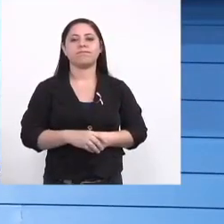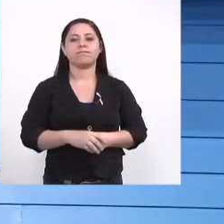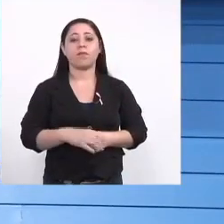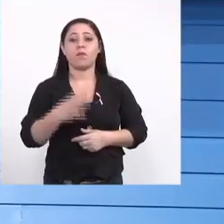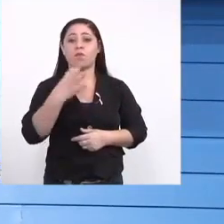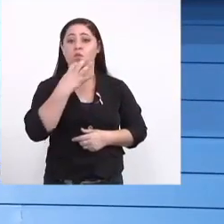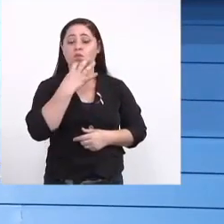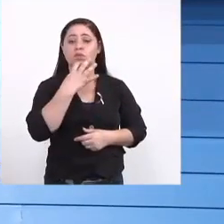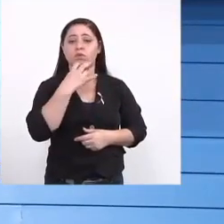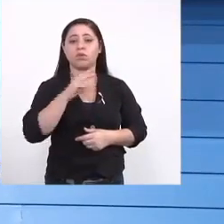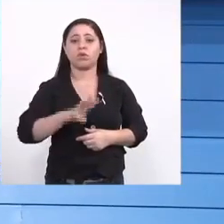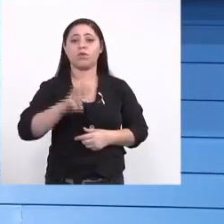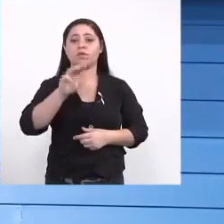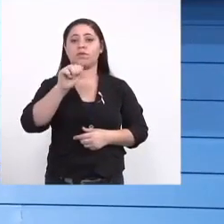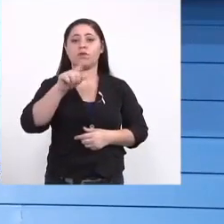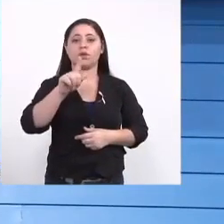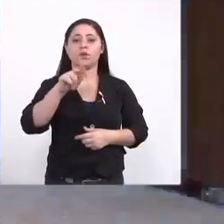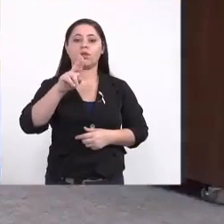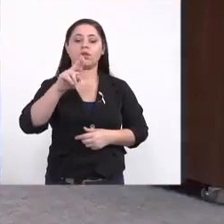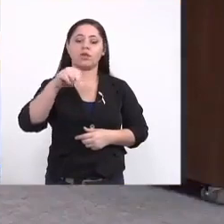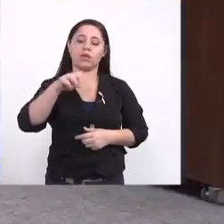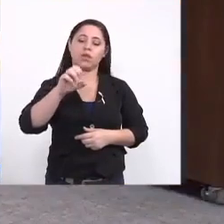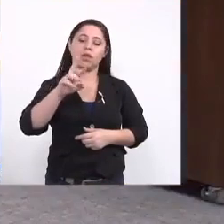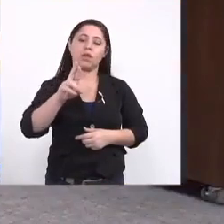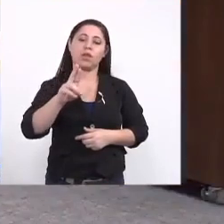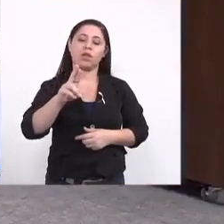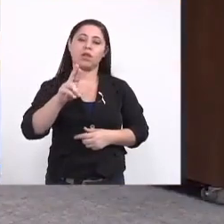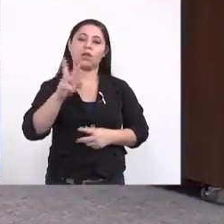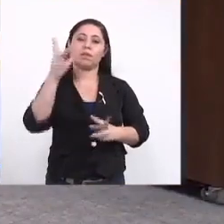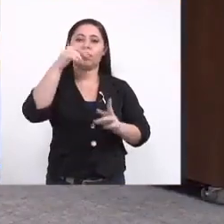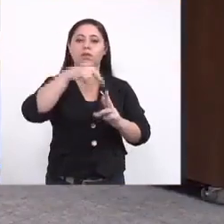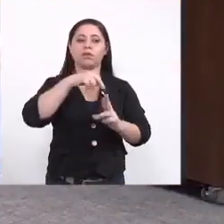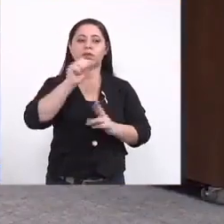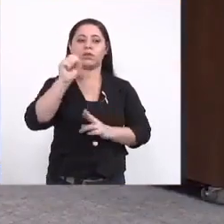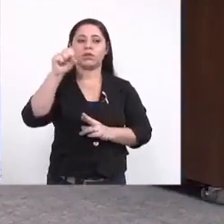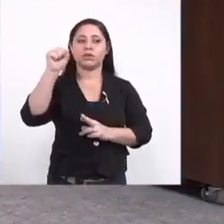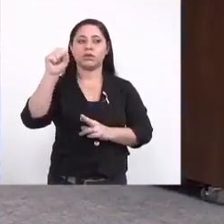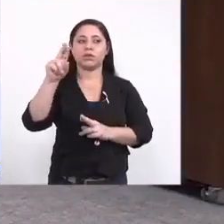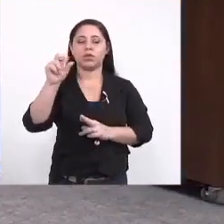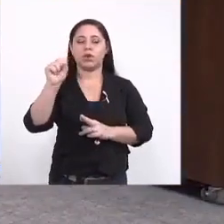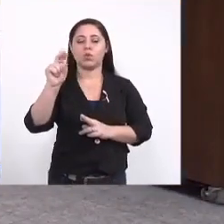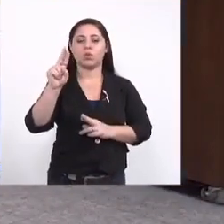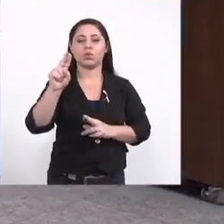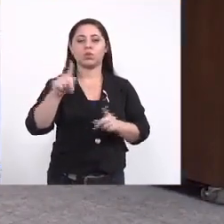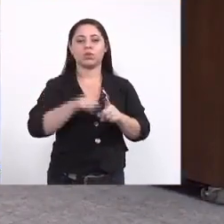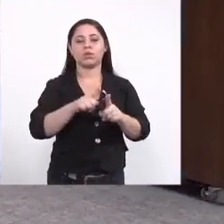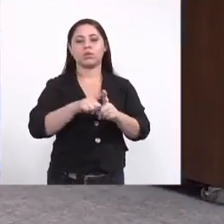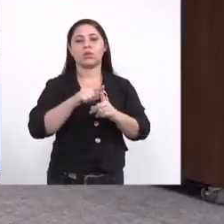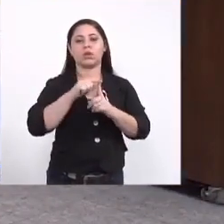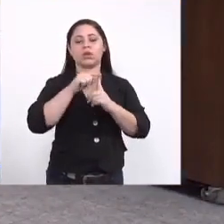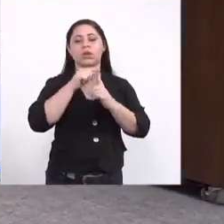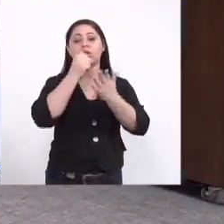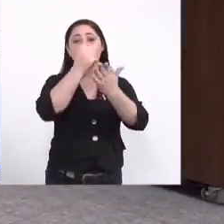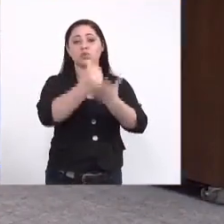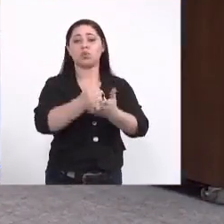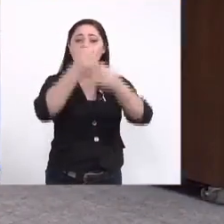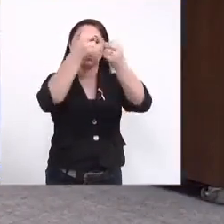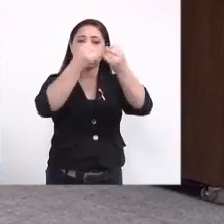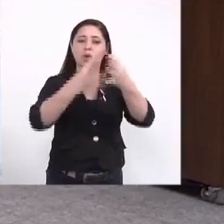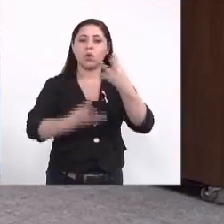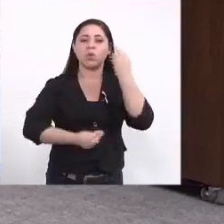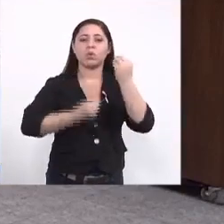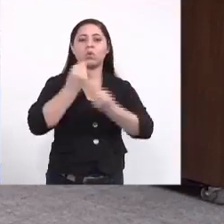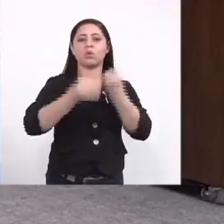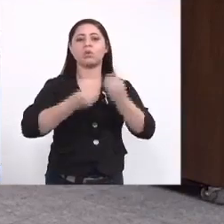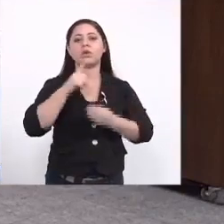conheci o Wagner que está aqui presente representando a CESAL e o Wagner me ajudou bastante explicou como que é feito